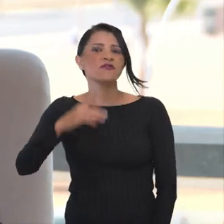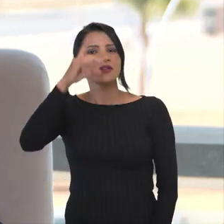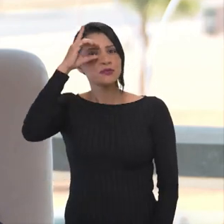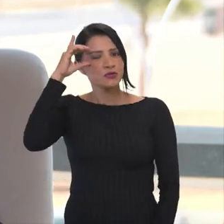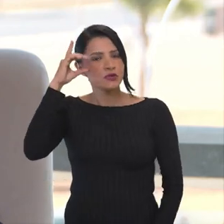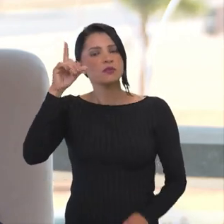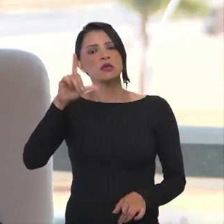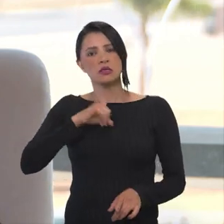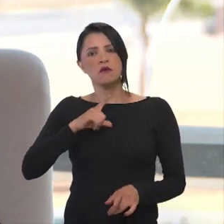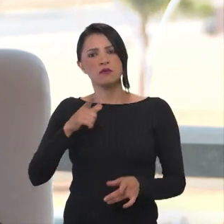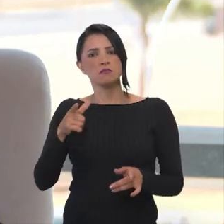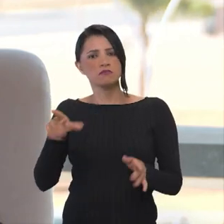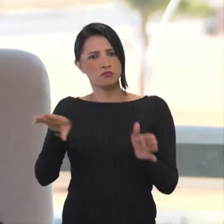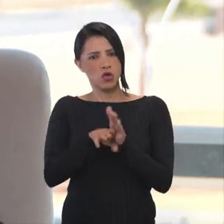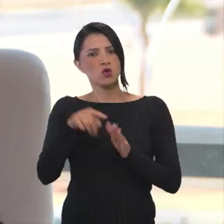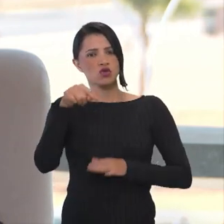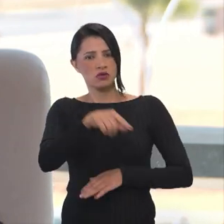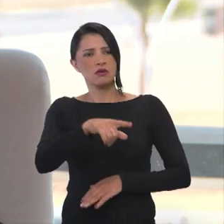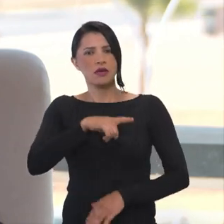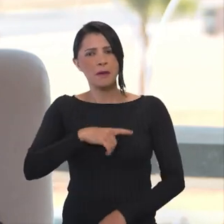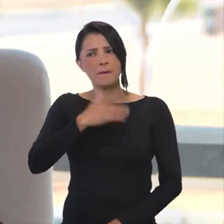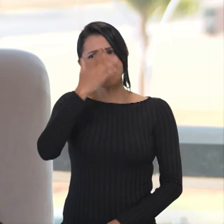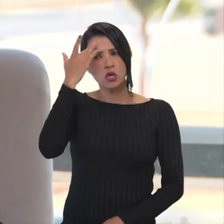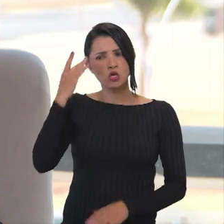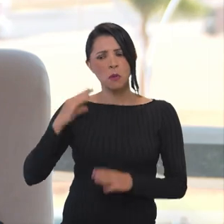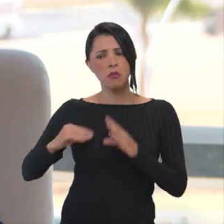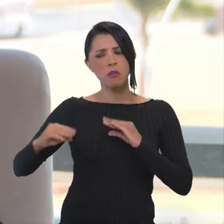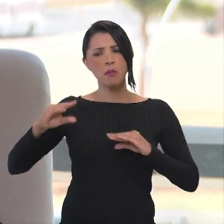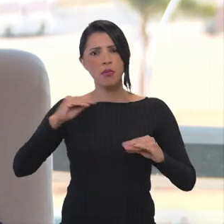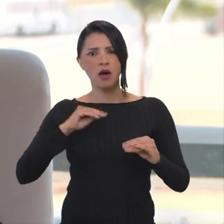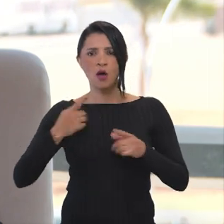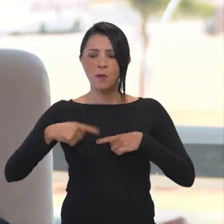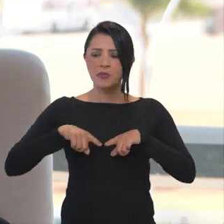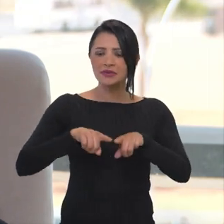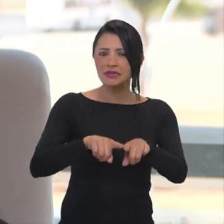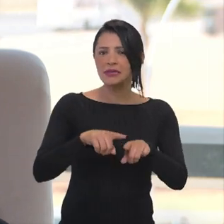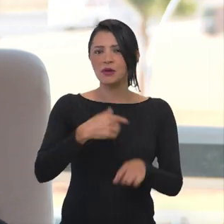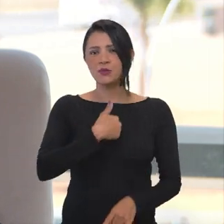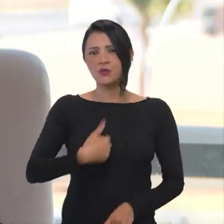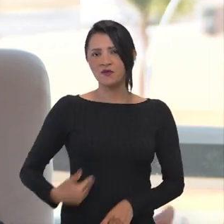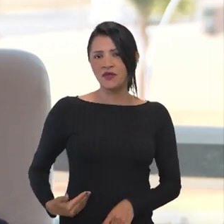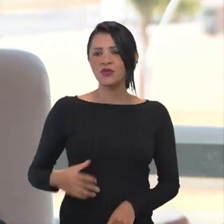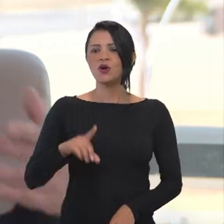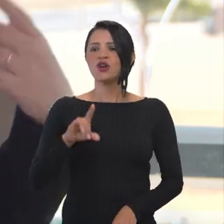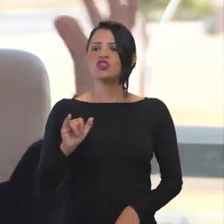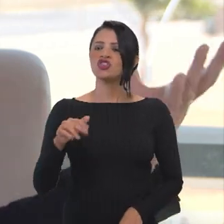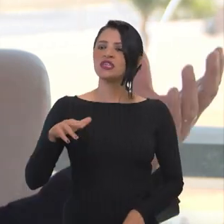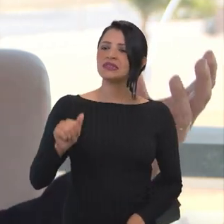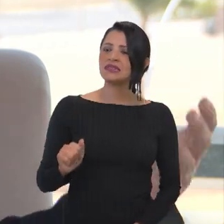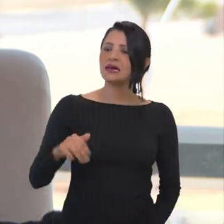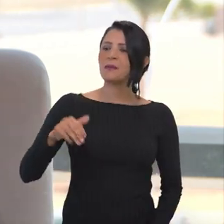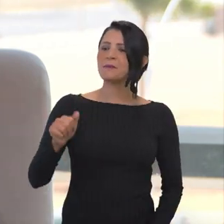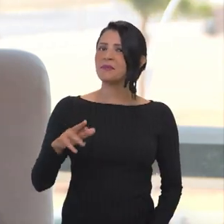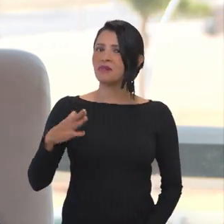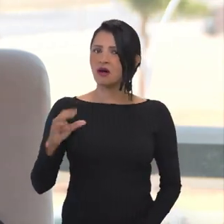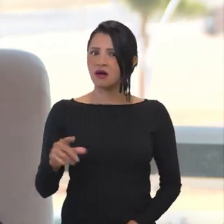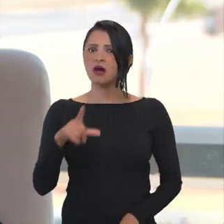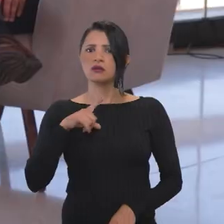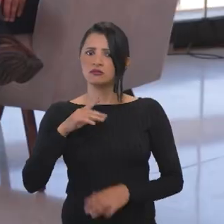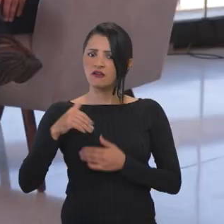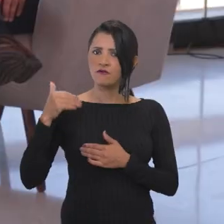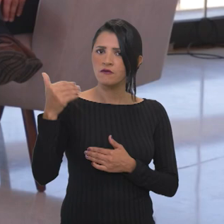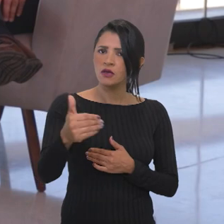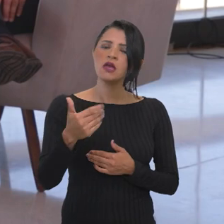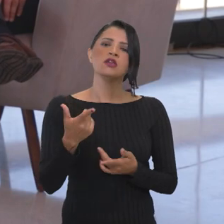Então, gente teve, inclusive, logo que eu cheguei, as pessoas comentavam muito de uma parceria com o governo da Dinamarca, que é um país que está muito à frente na discussão de governo